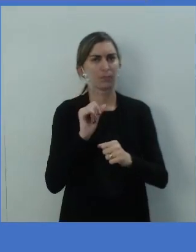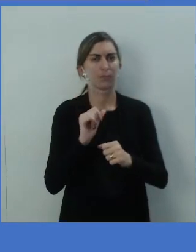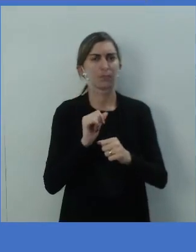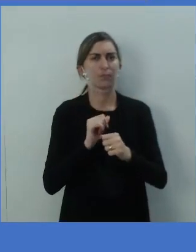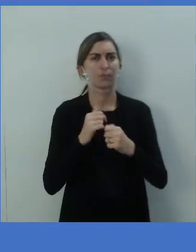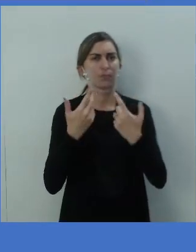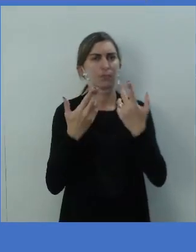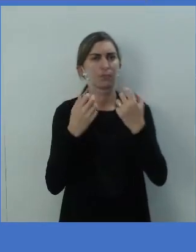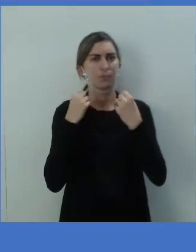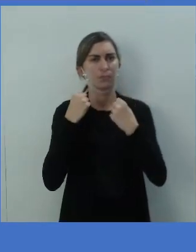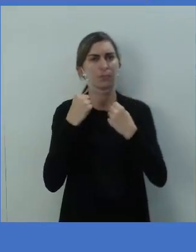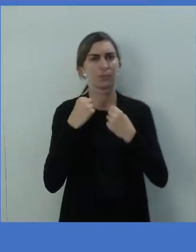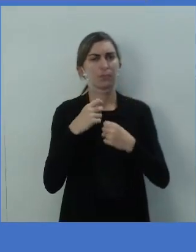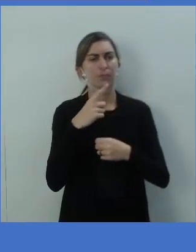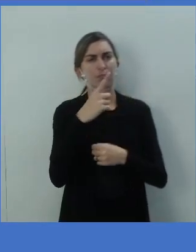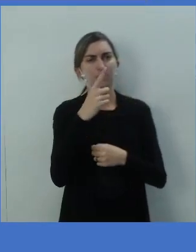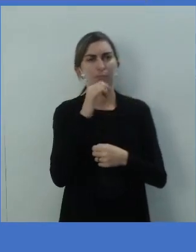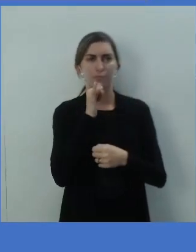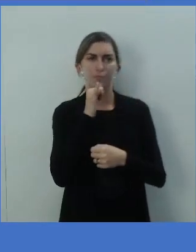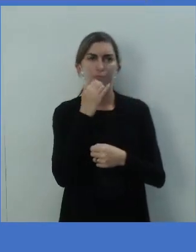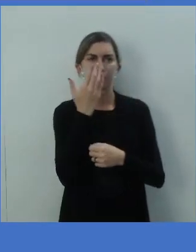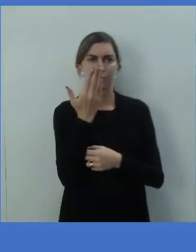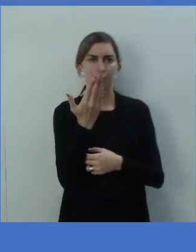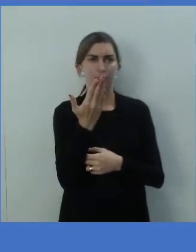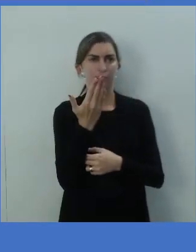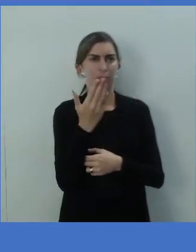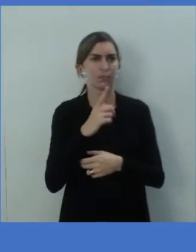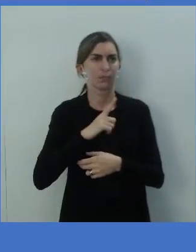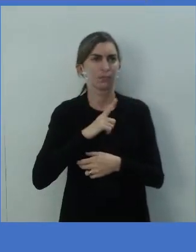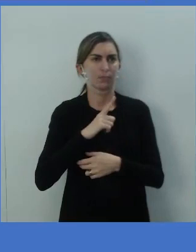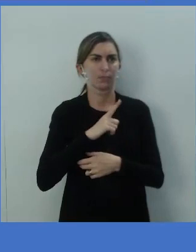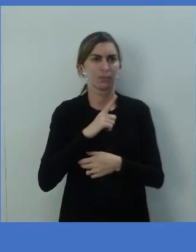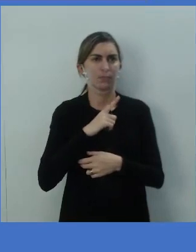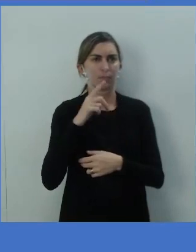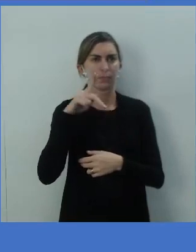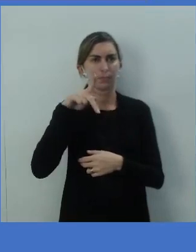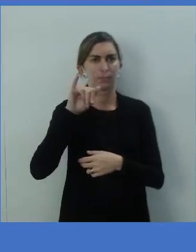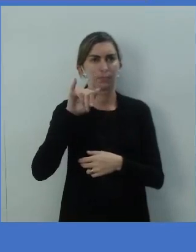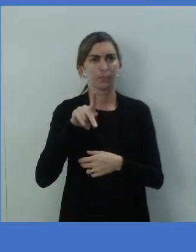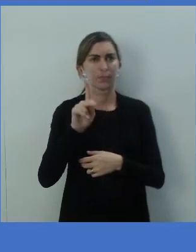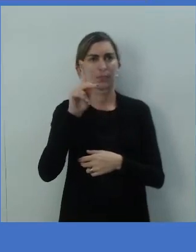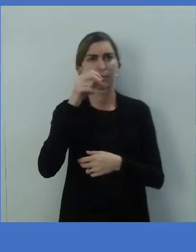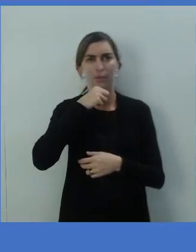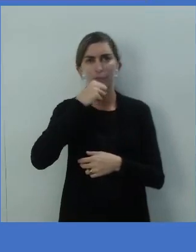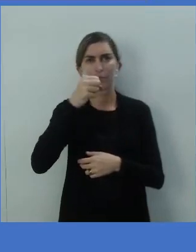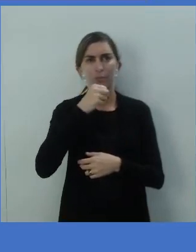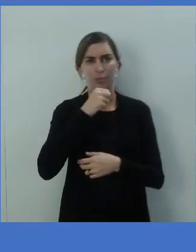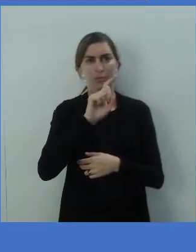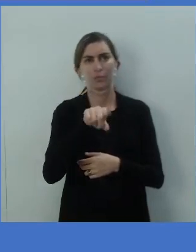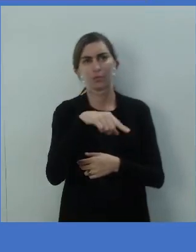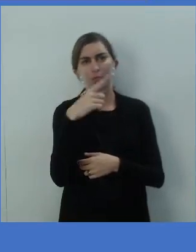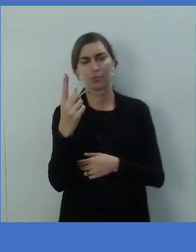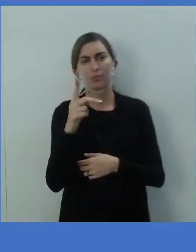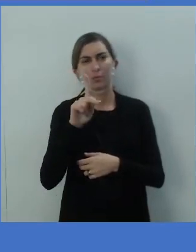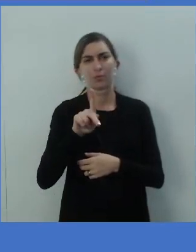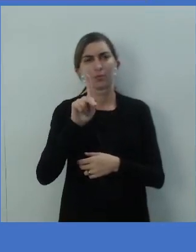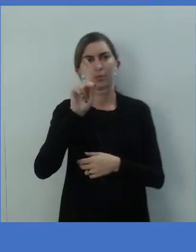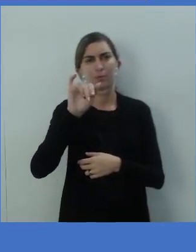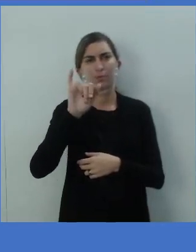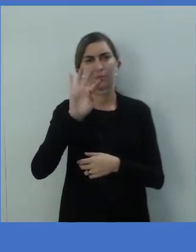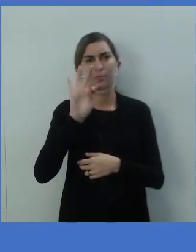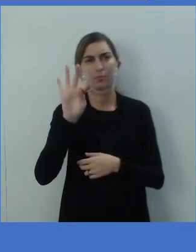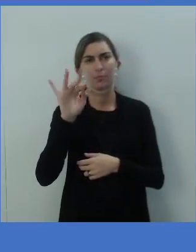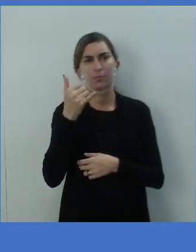Olha só aí como exemplo, a gente tem Pink, a singer, né? A cantora e a nossa Pink também e algumas